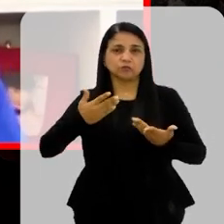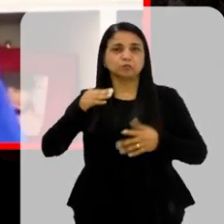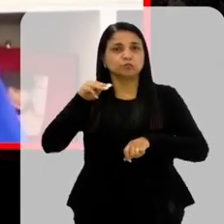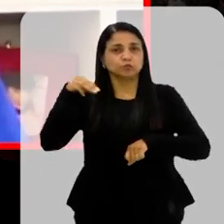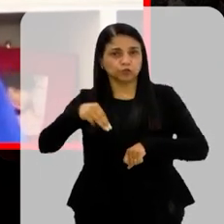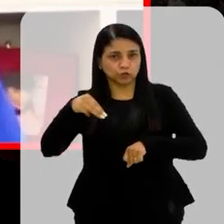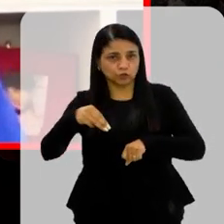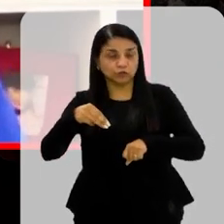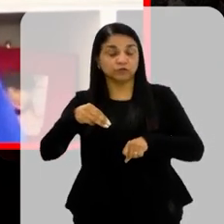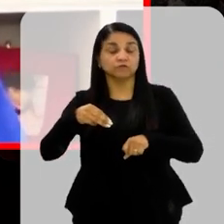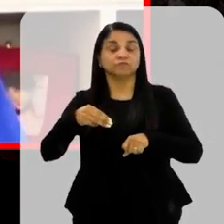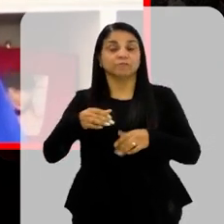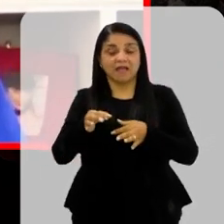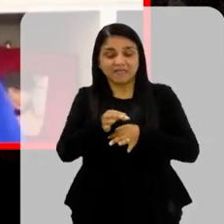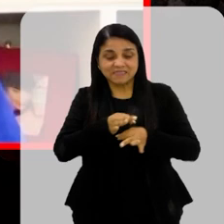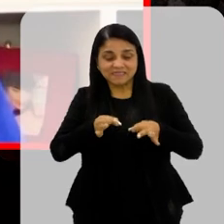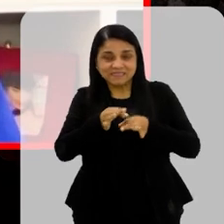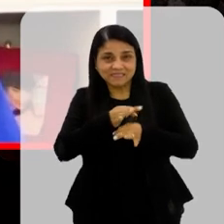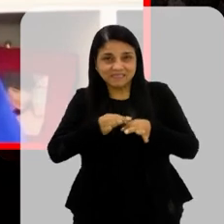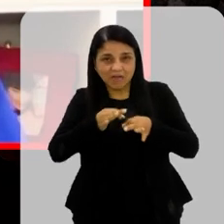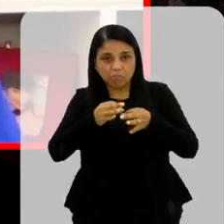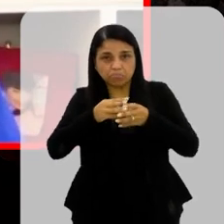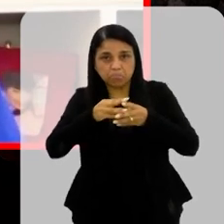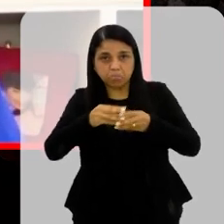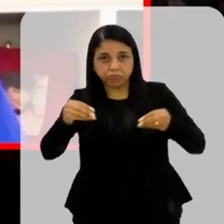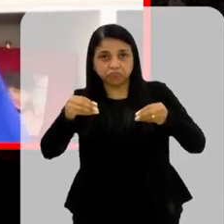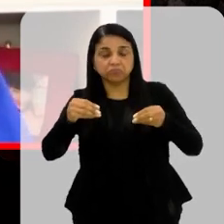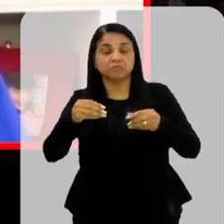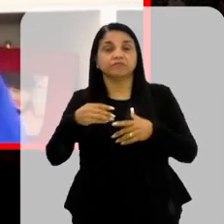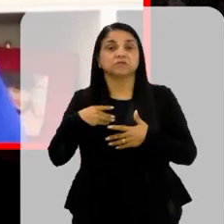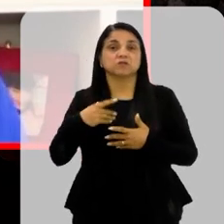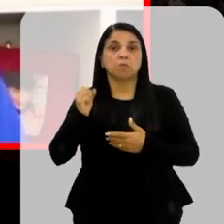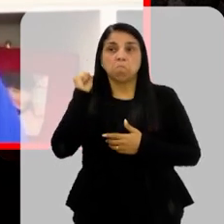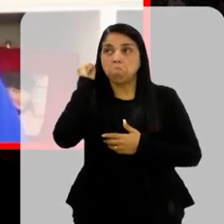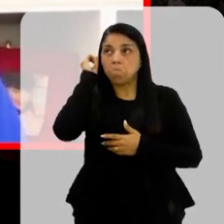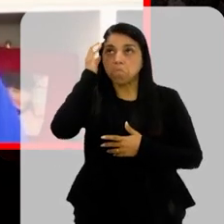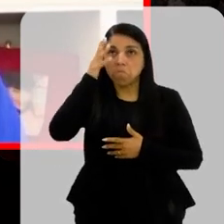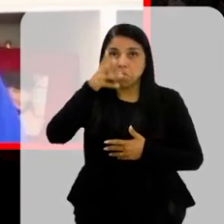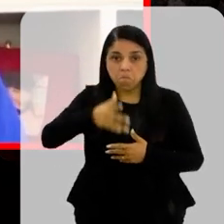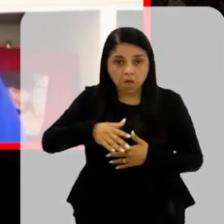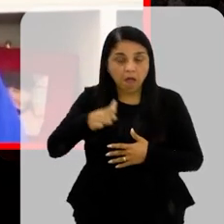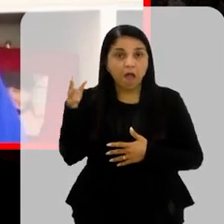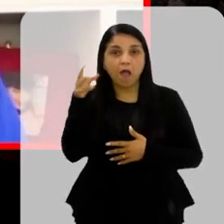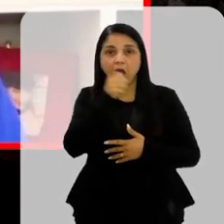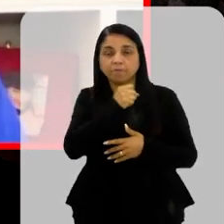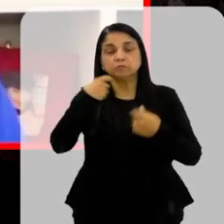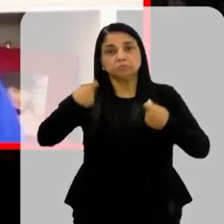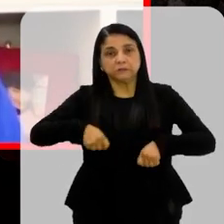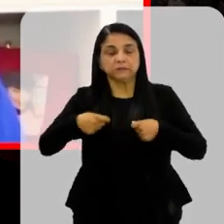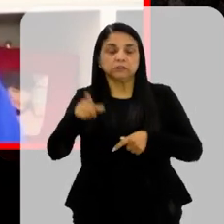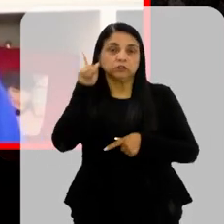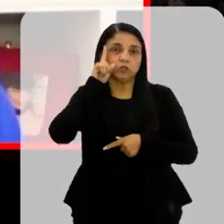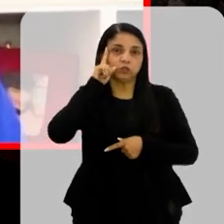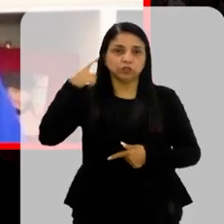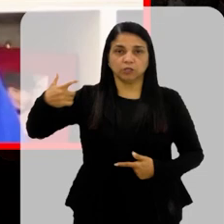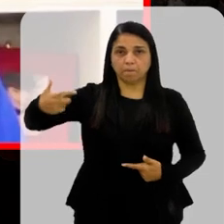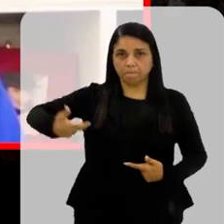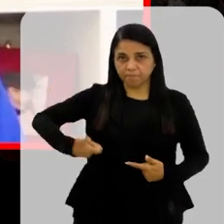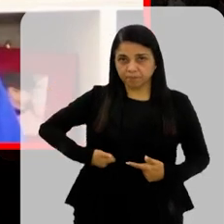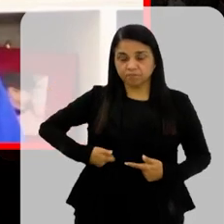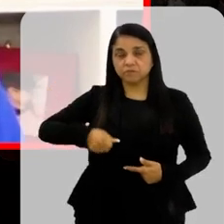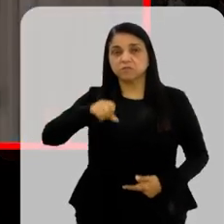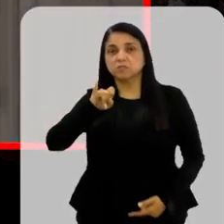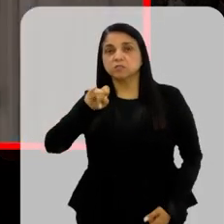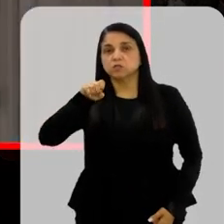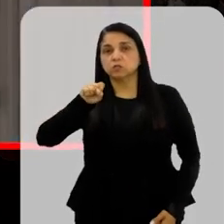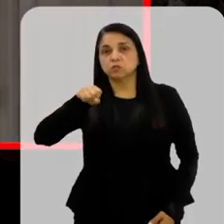destruiu a célula que produz insulina Então, da noite para o dia, essas pessoas precisam aplicar insulina todos os dias Para